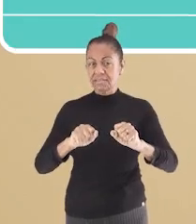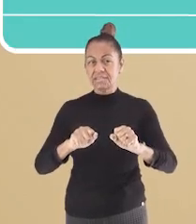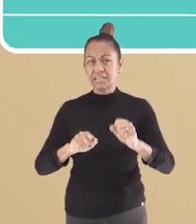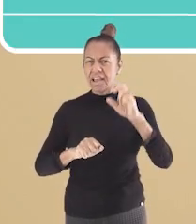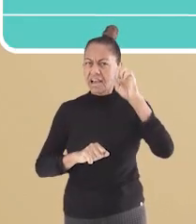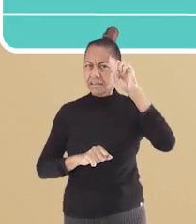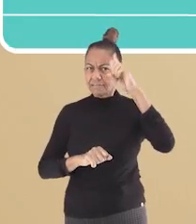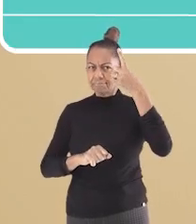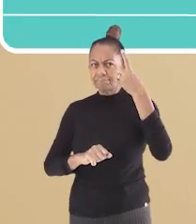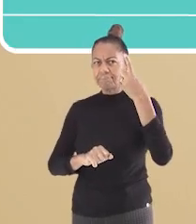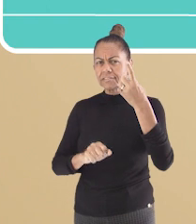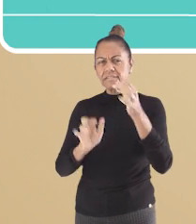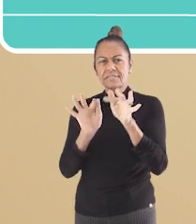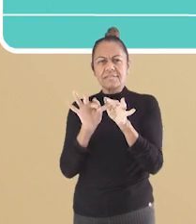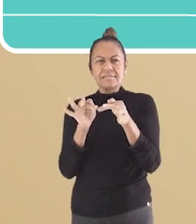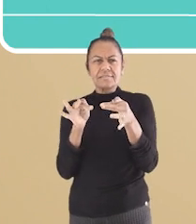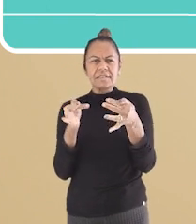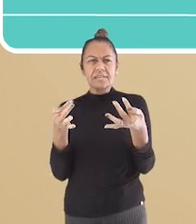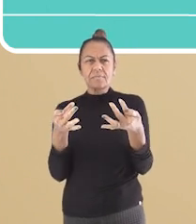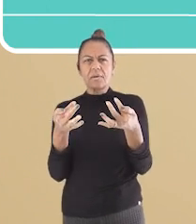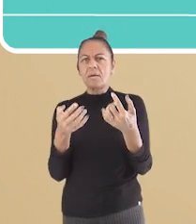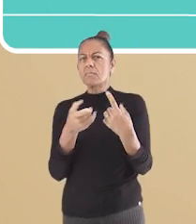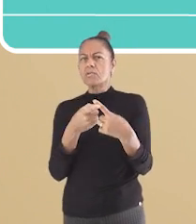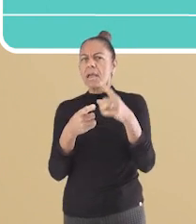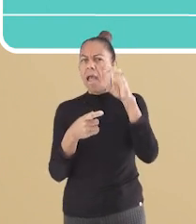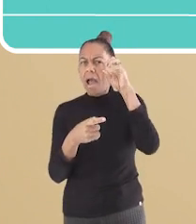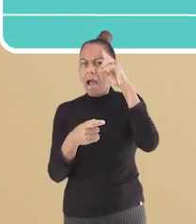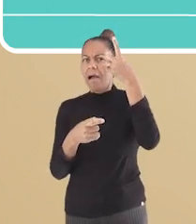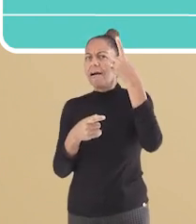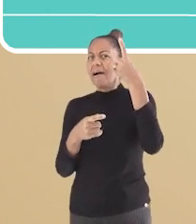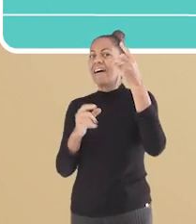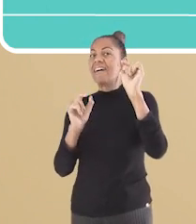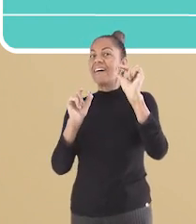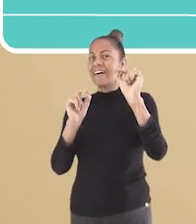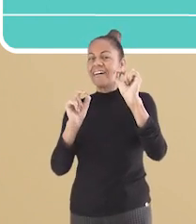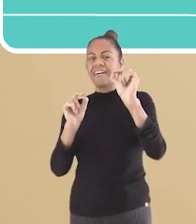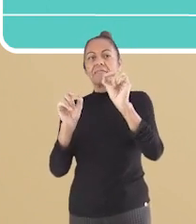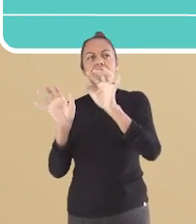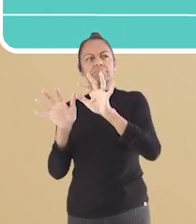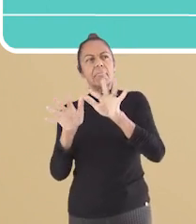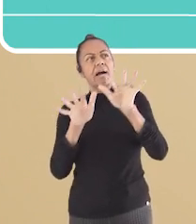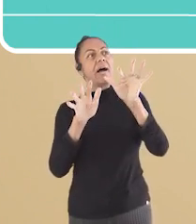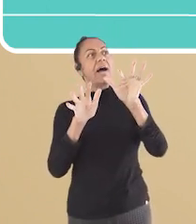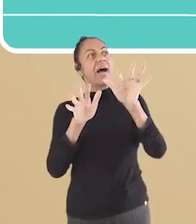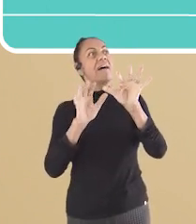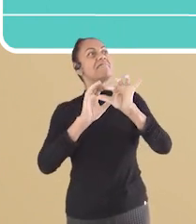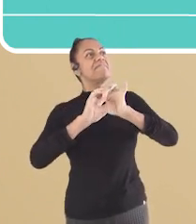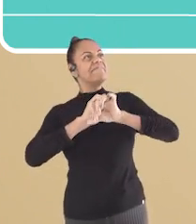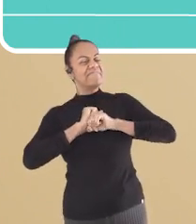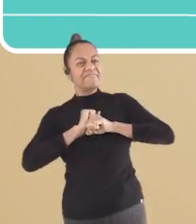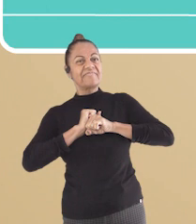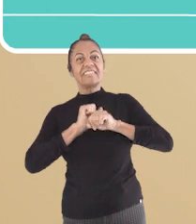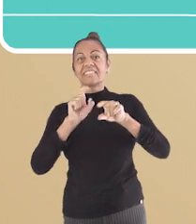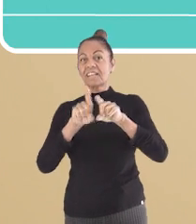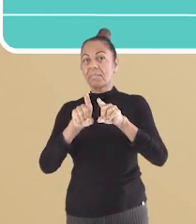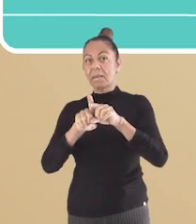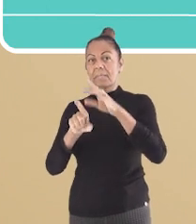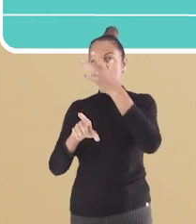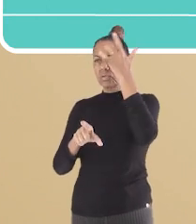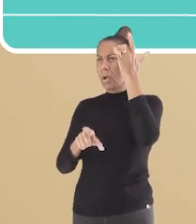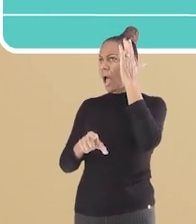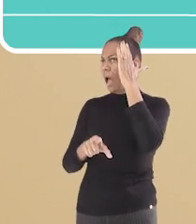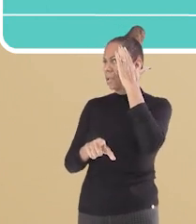publicitário deve ter linguagem criativa e simples. Criativa porque precisa